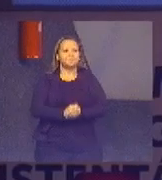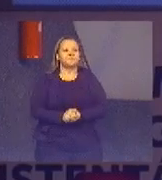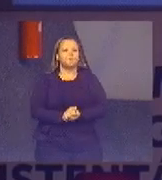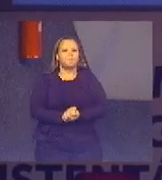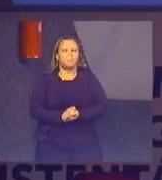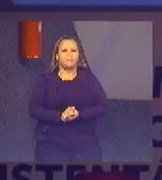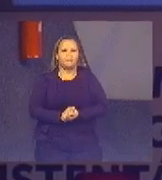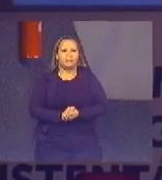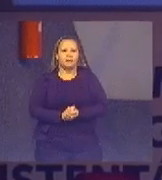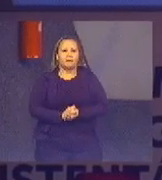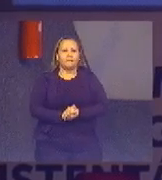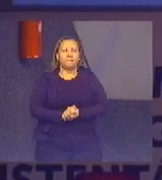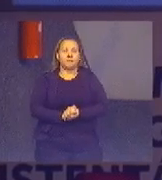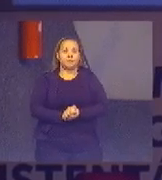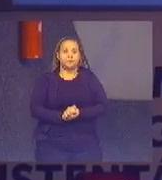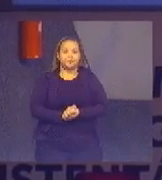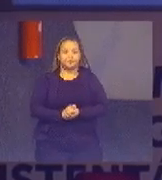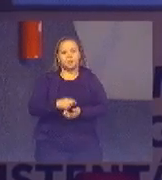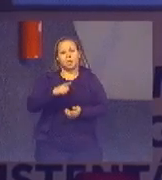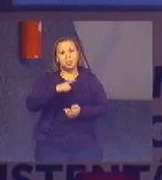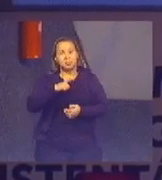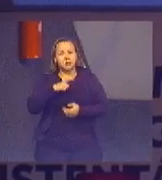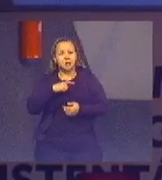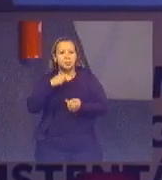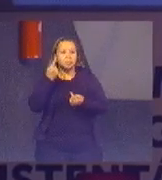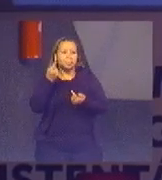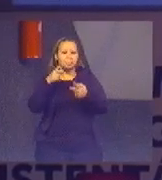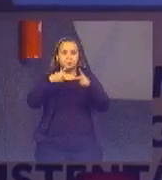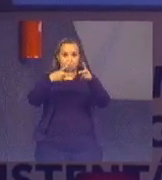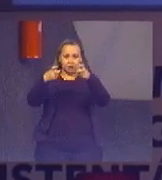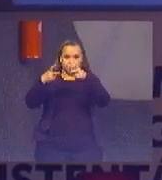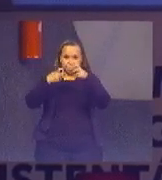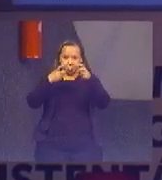Bom, e as constatações para o centro de governo, quais são?